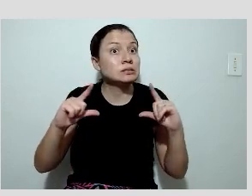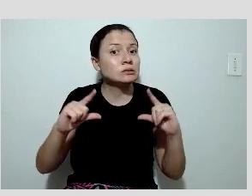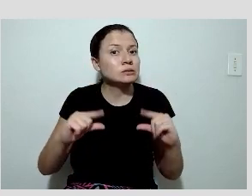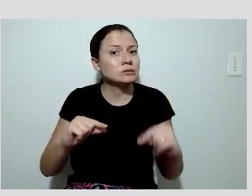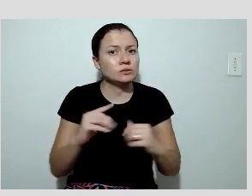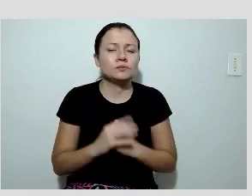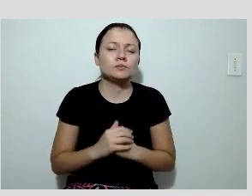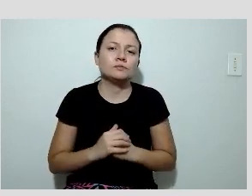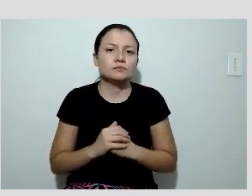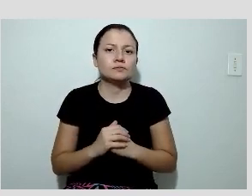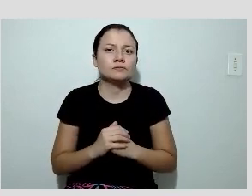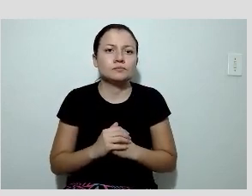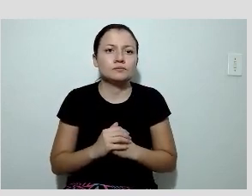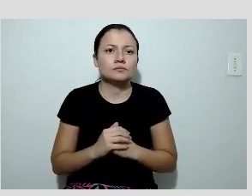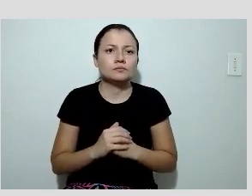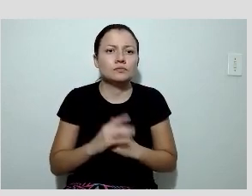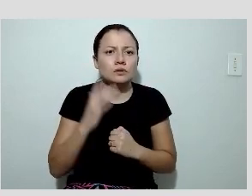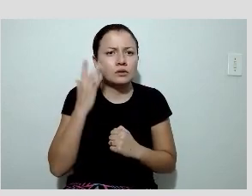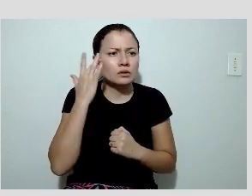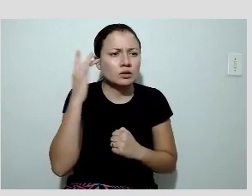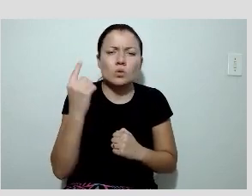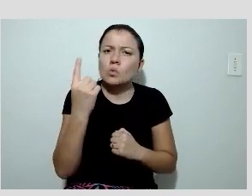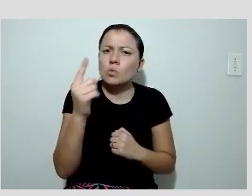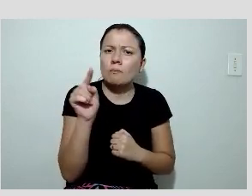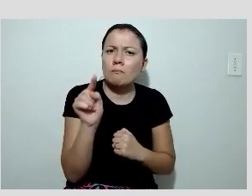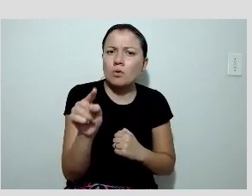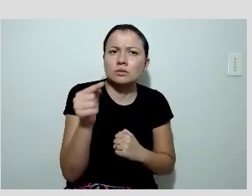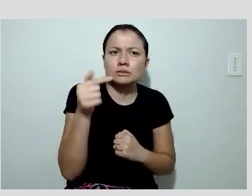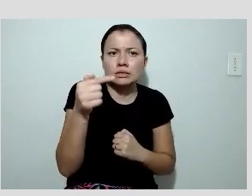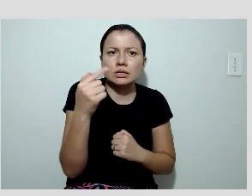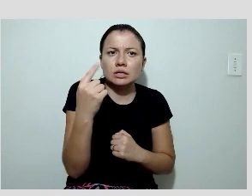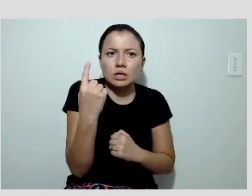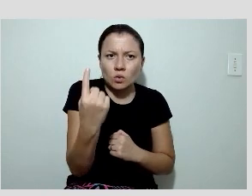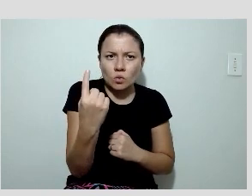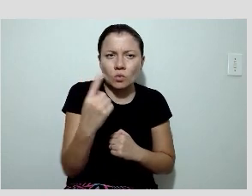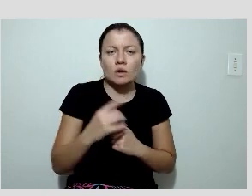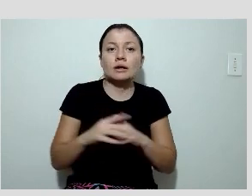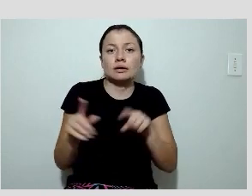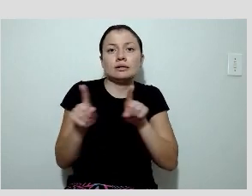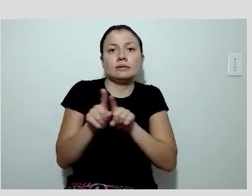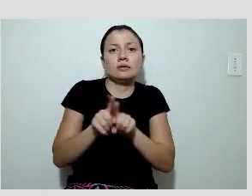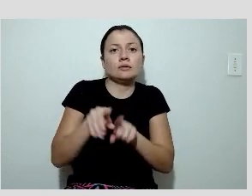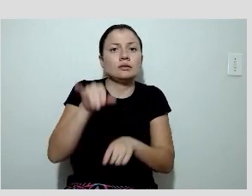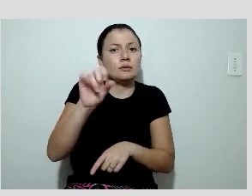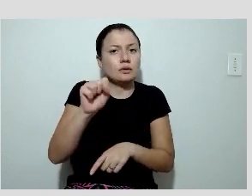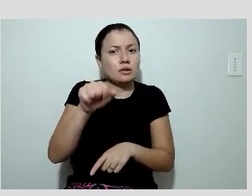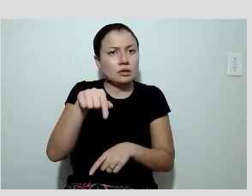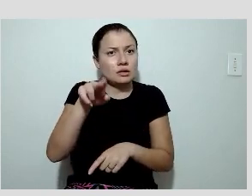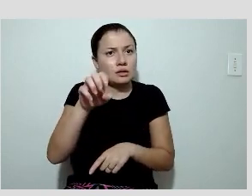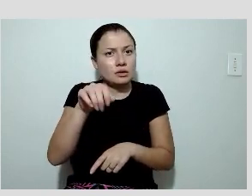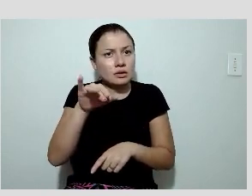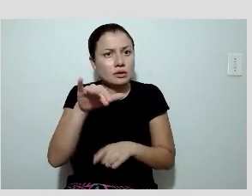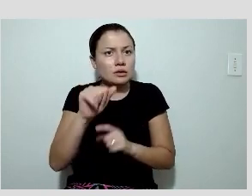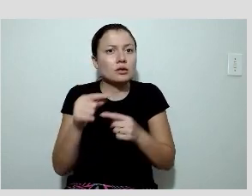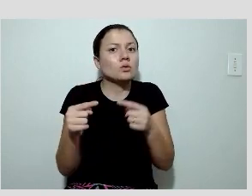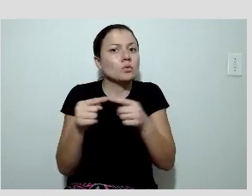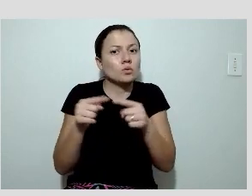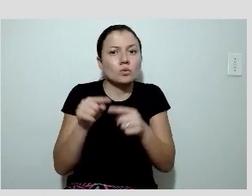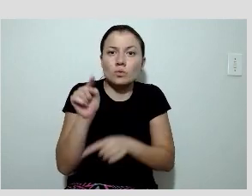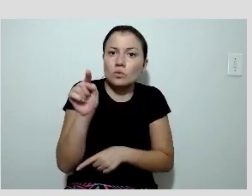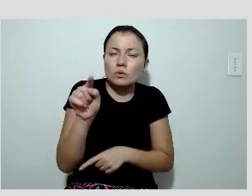território da DER, eu tenho aqui, se eu não me engano, 1,71, e ao mesmo tempo isquemia correspondente. E hoje a gente tem a